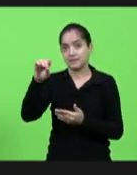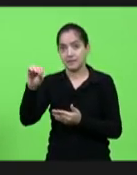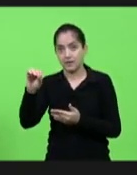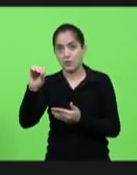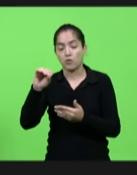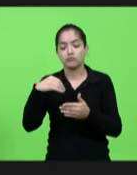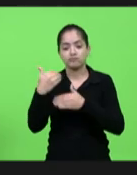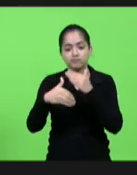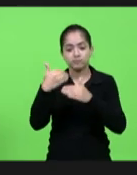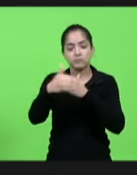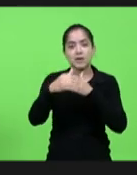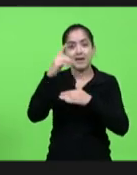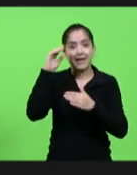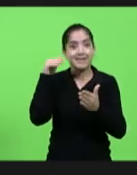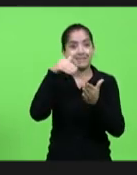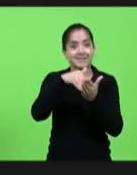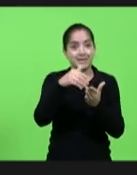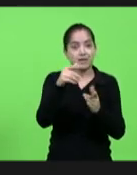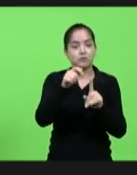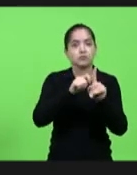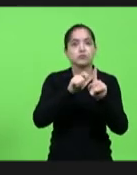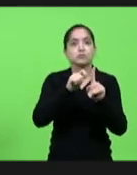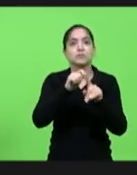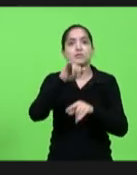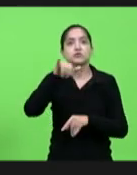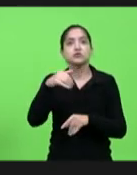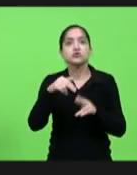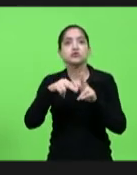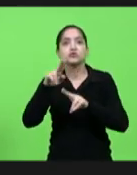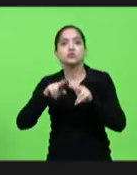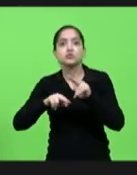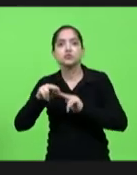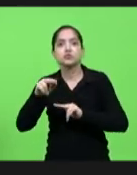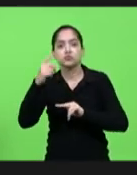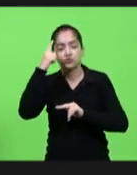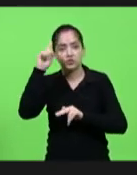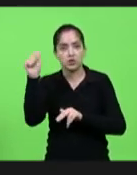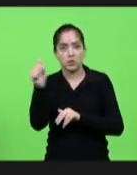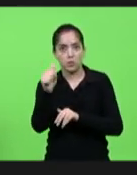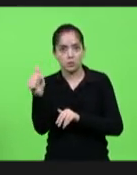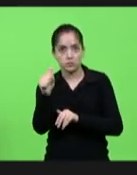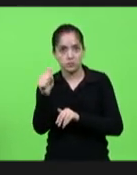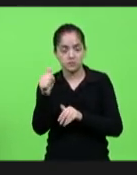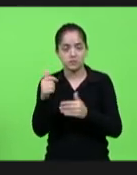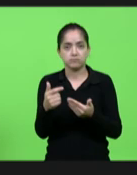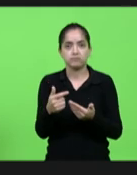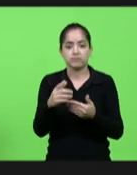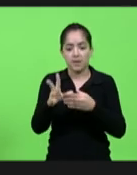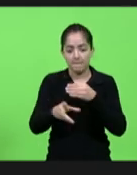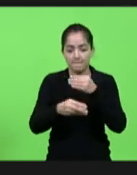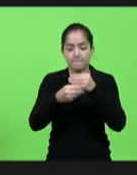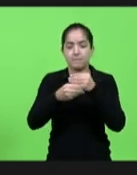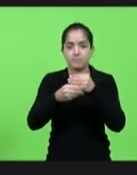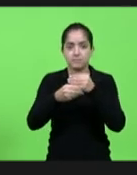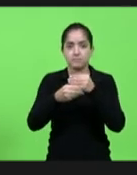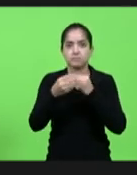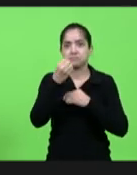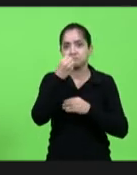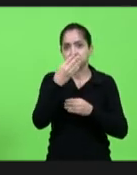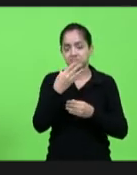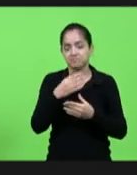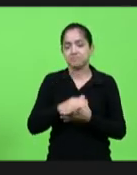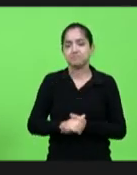o dia 11 de junho para apresentar essas emendas mas é um acho que é uma boa uma ótima iniciativa bem